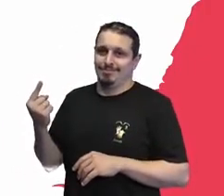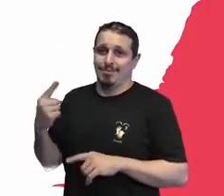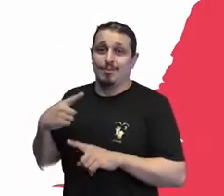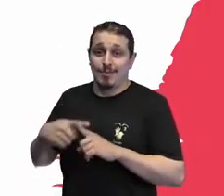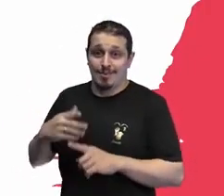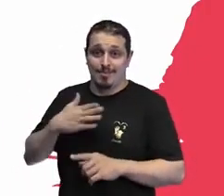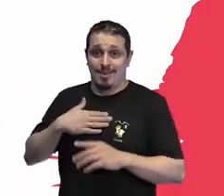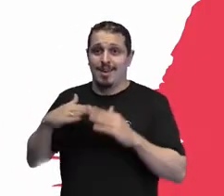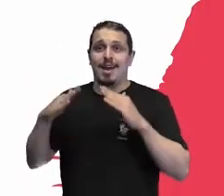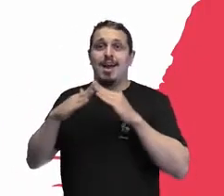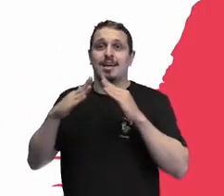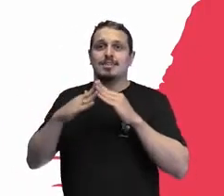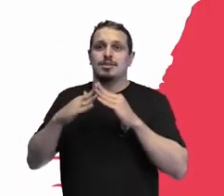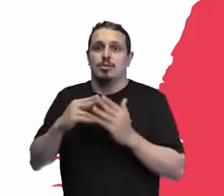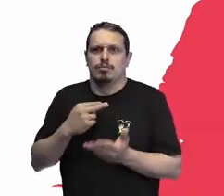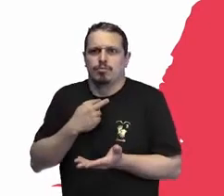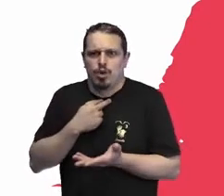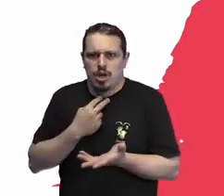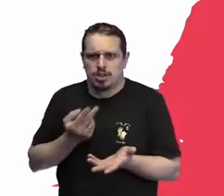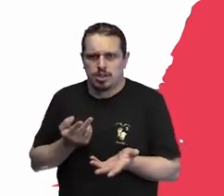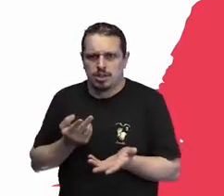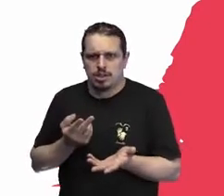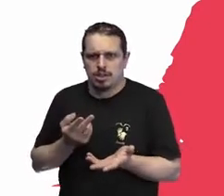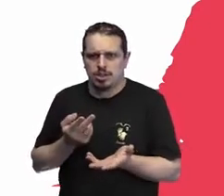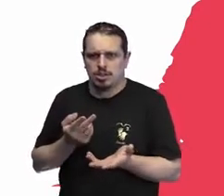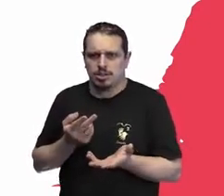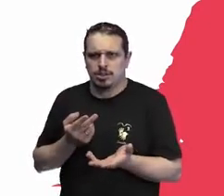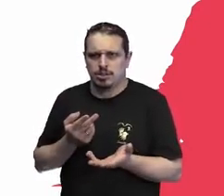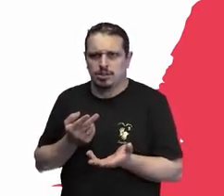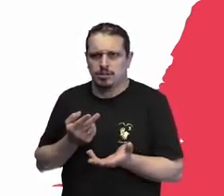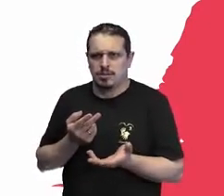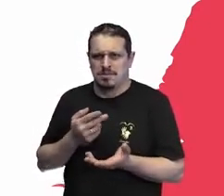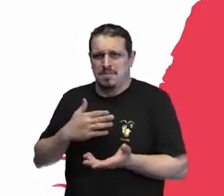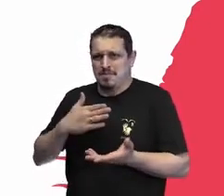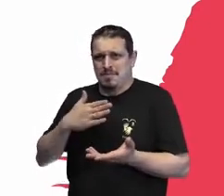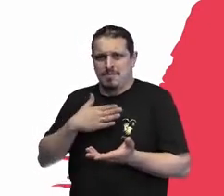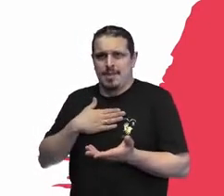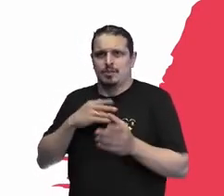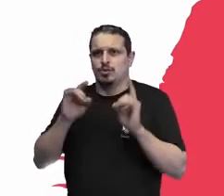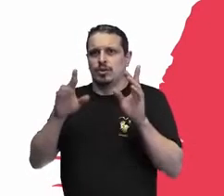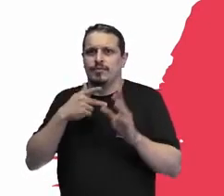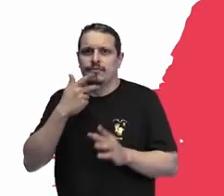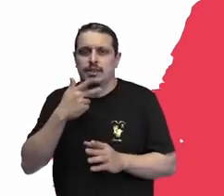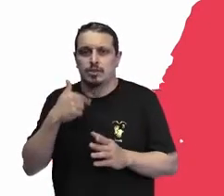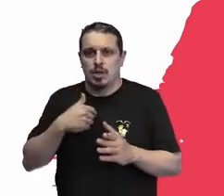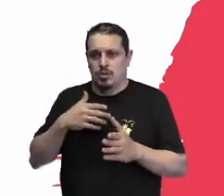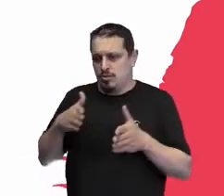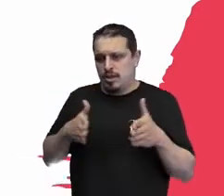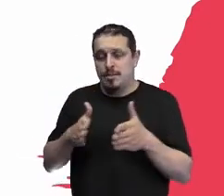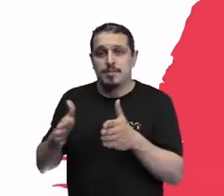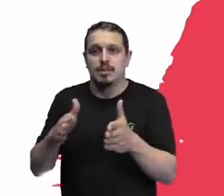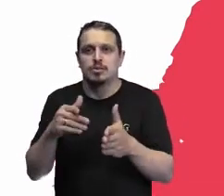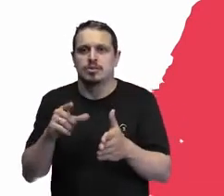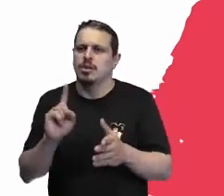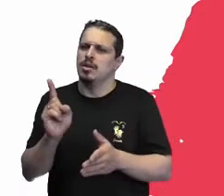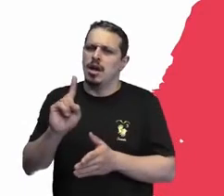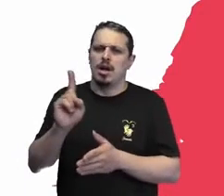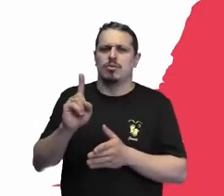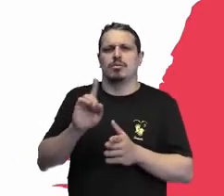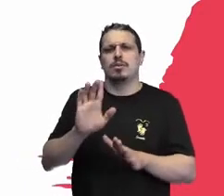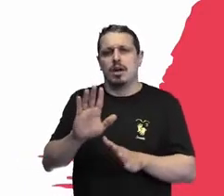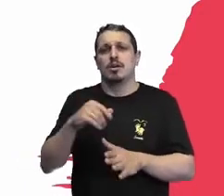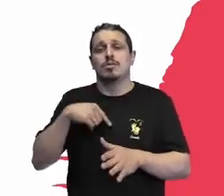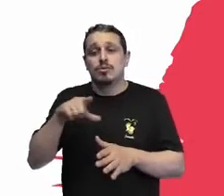ser, há gente que, há pessoas que gostam, por isso eu não estou aqui dizendo que só tem um caminho, mas o que a gente persegue é aquele em que as